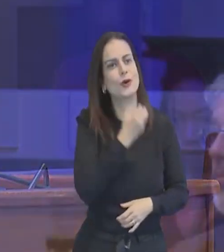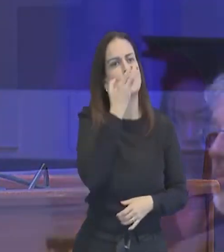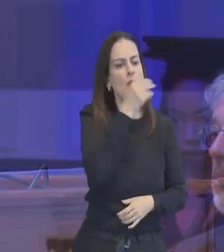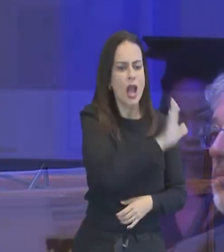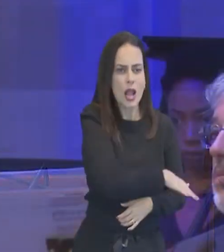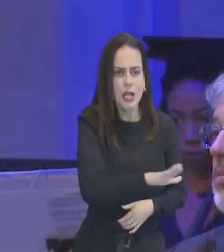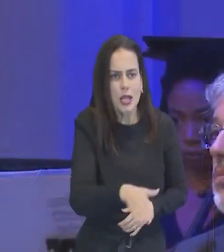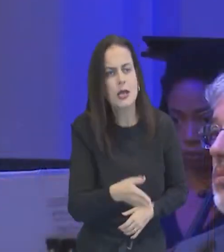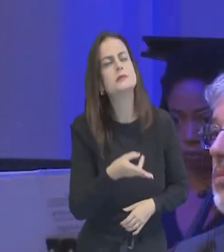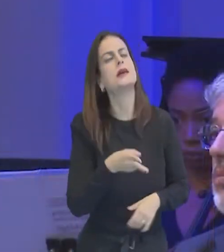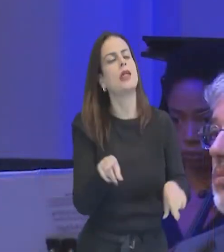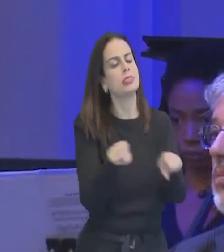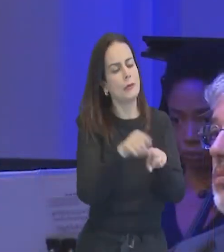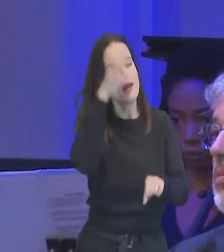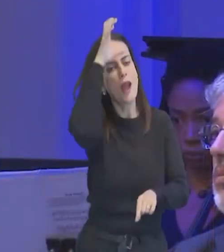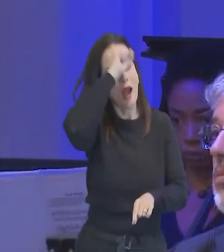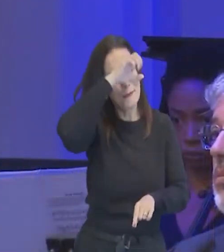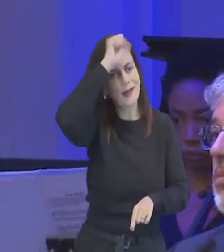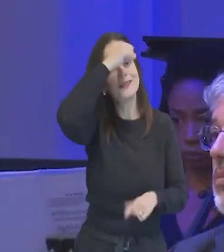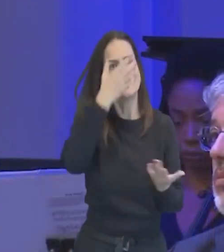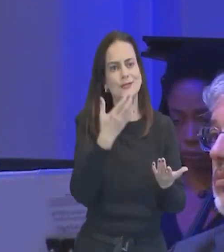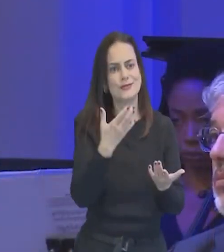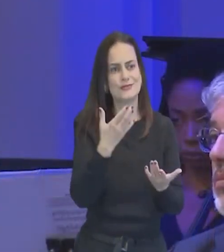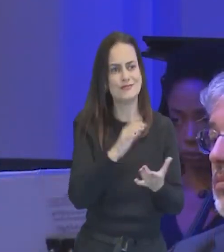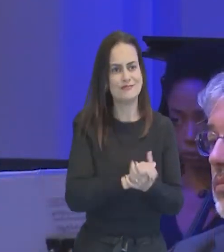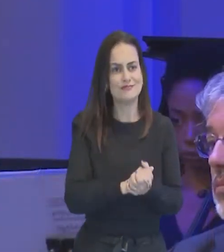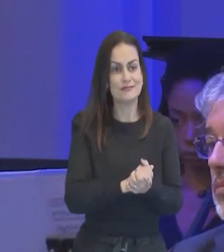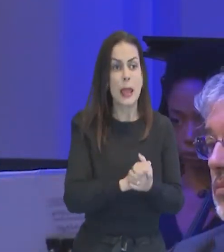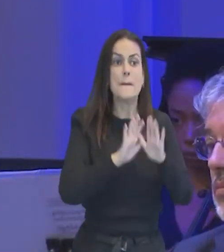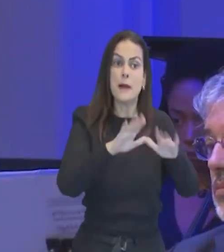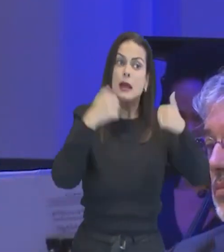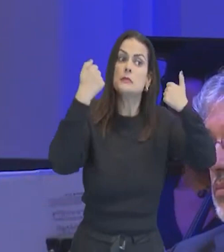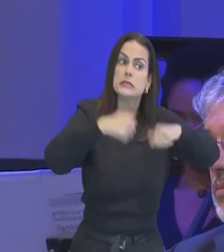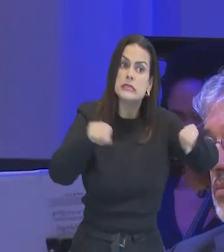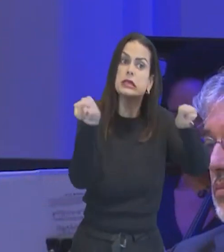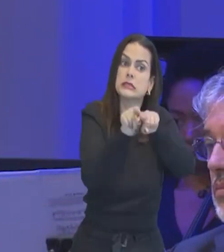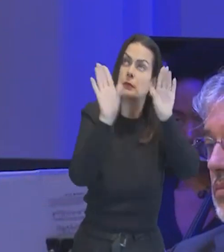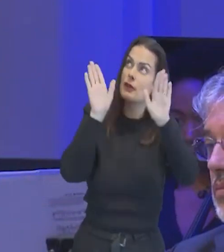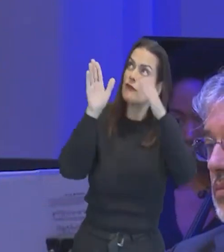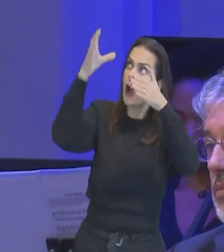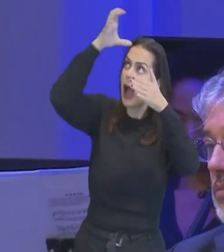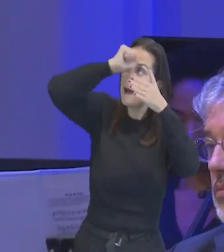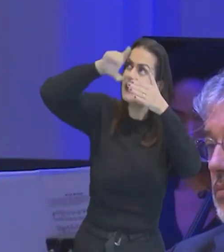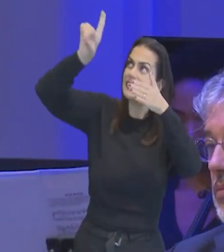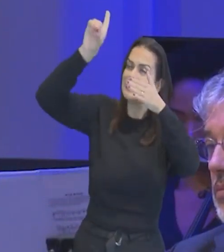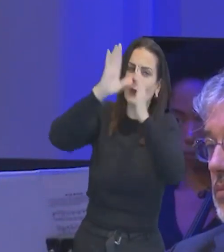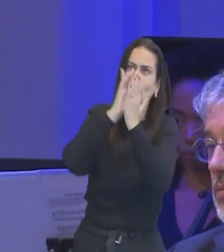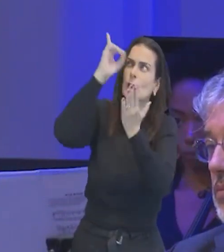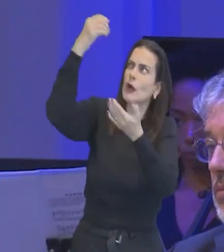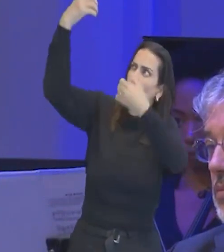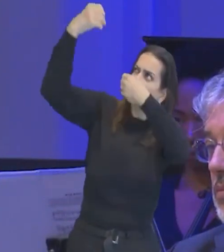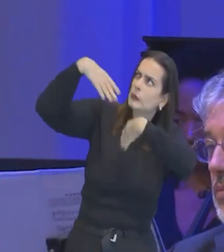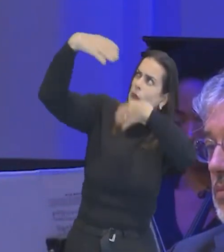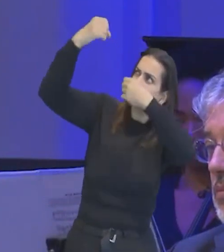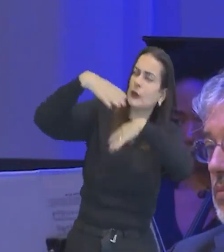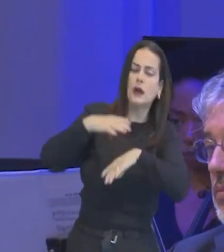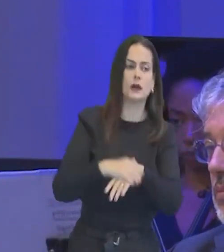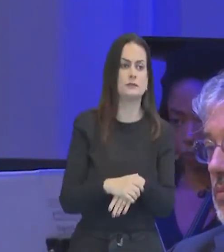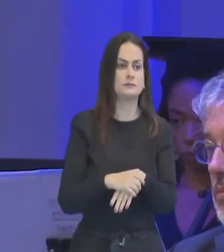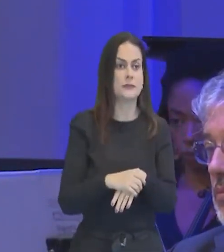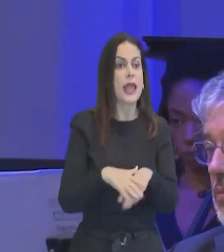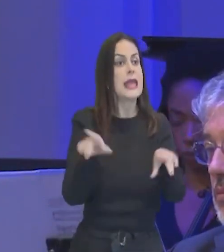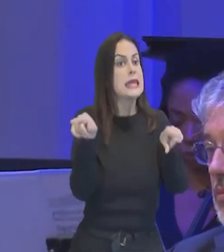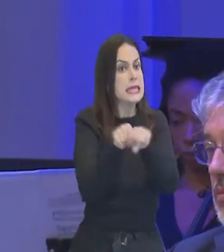aprendendo. E porquê não aprender de Deus? Da sua palavra, dos seus ensinos, e porquê não